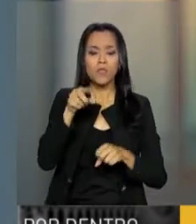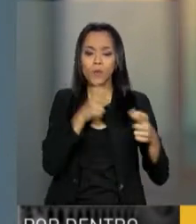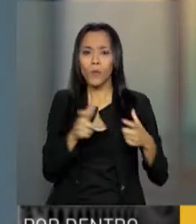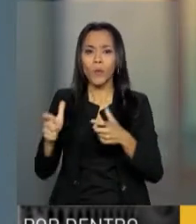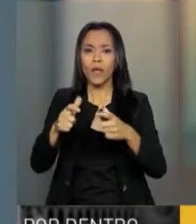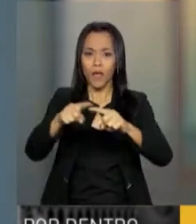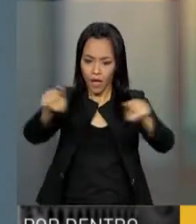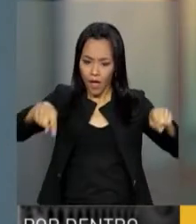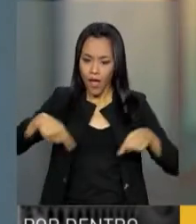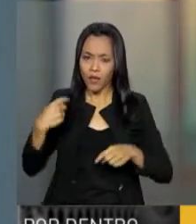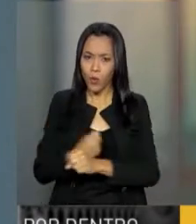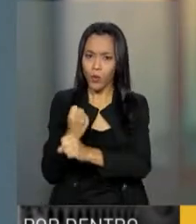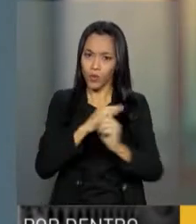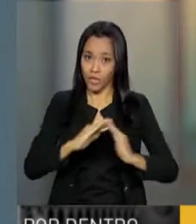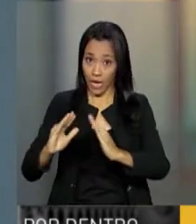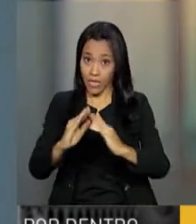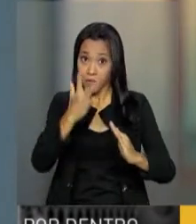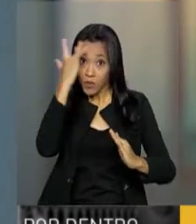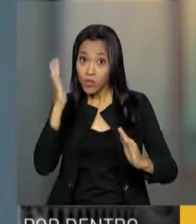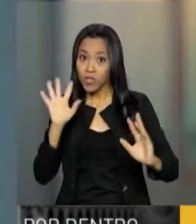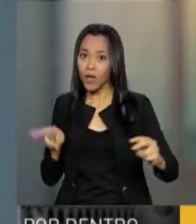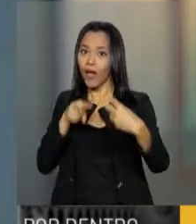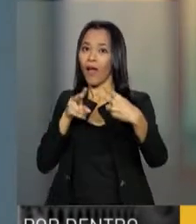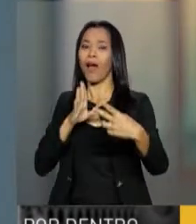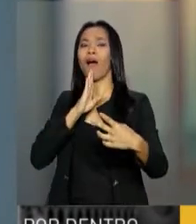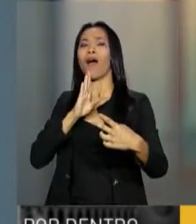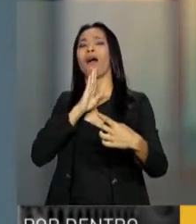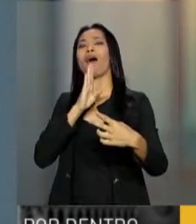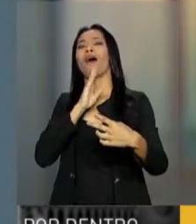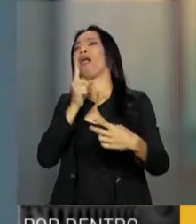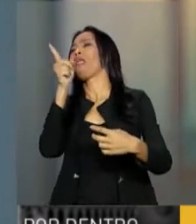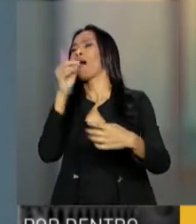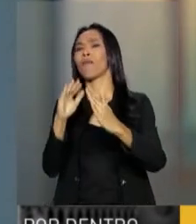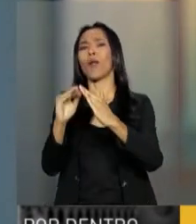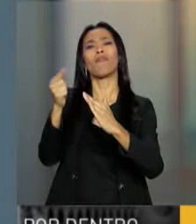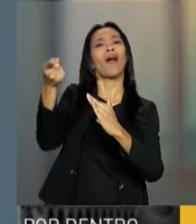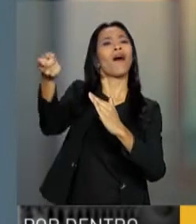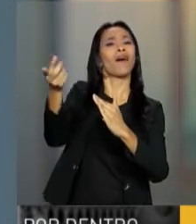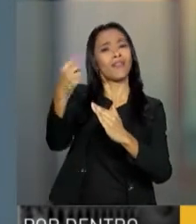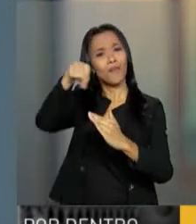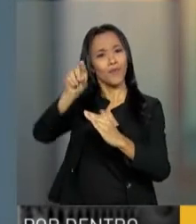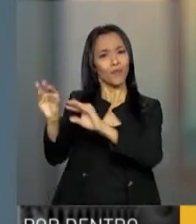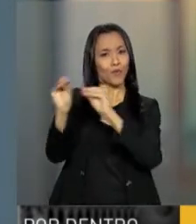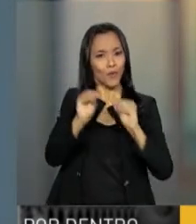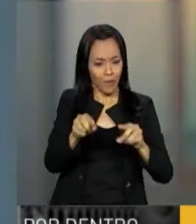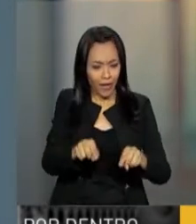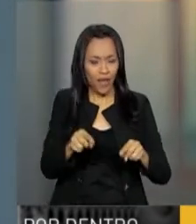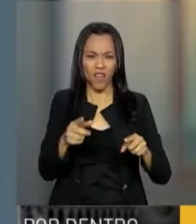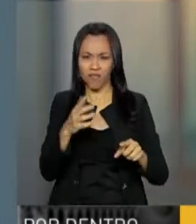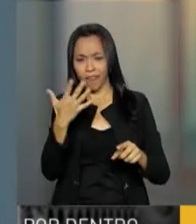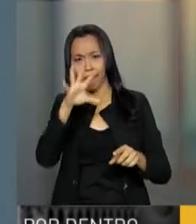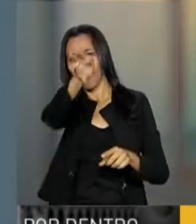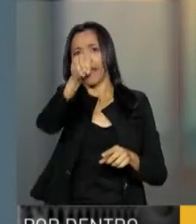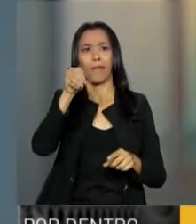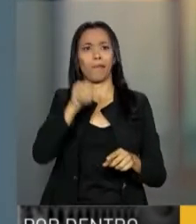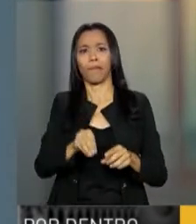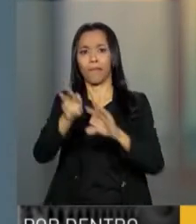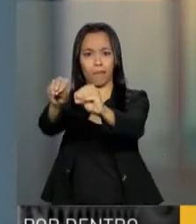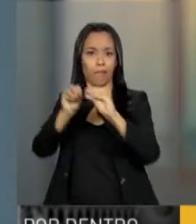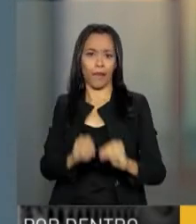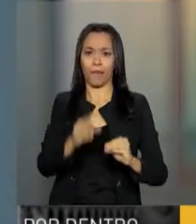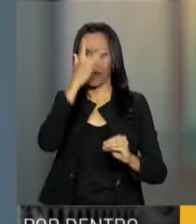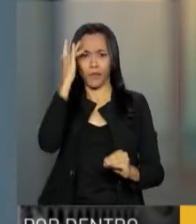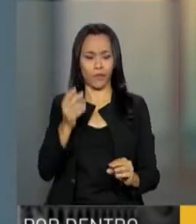pessoas que já se conheciam antes, que moravam na mesma comunidade, ao invés de trazer pessoas de comunidades